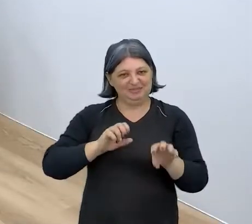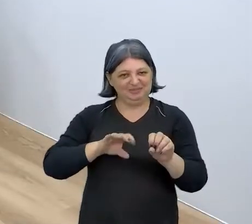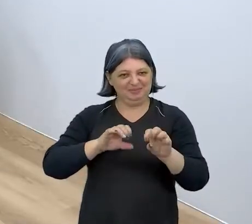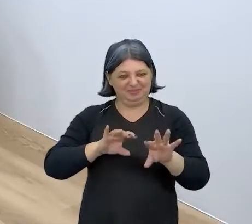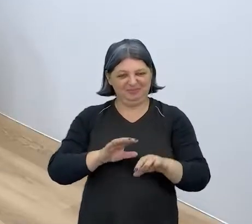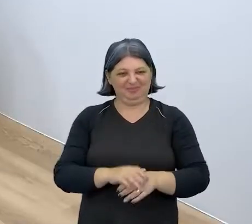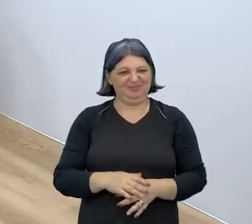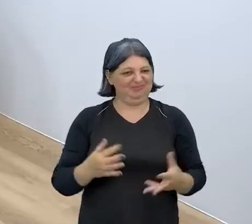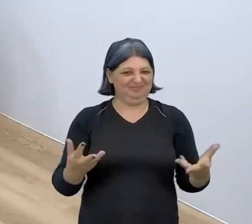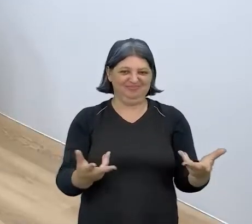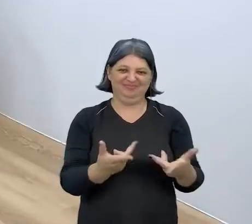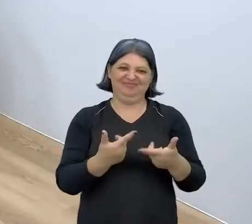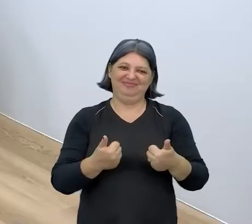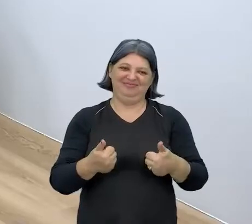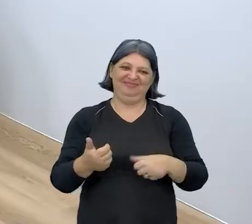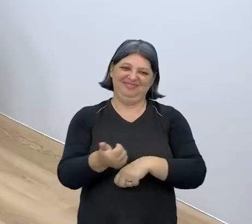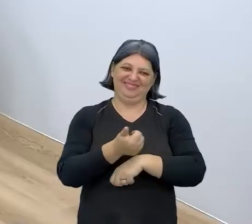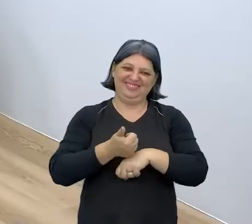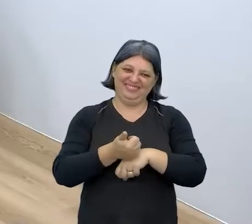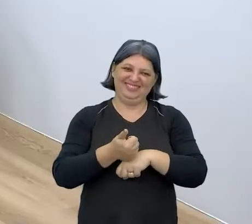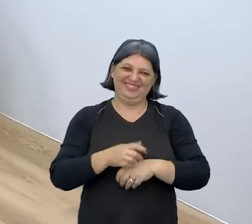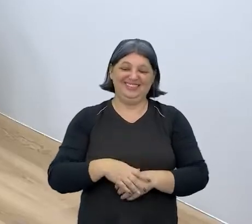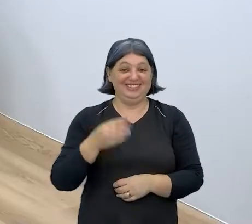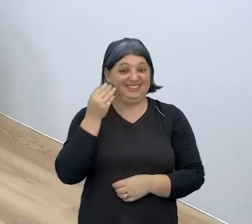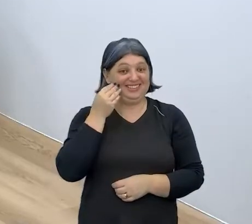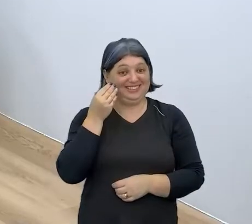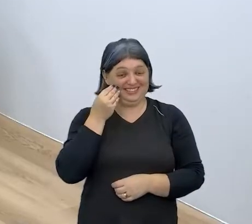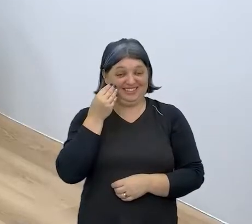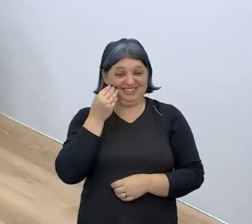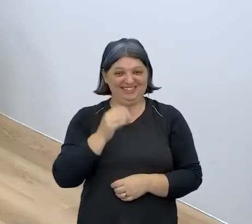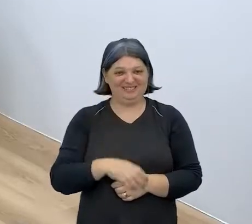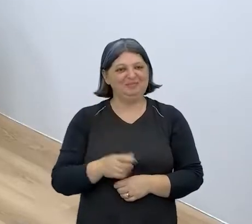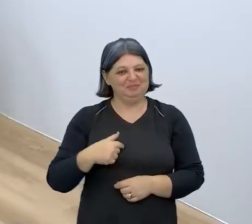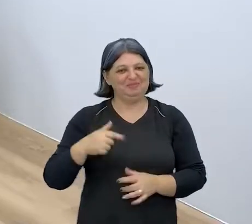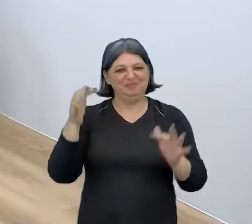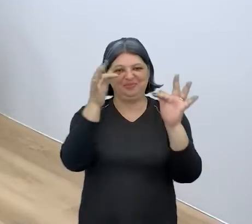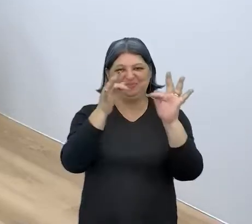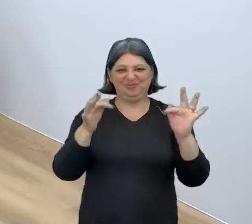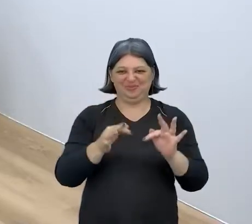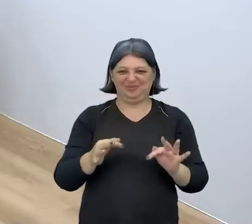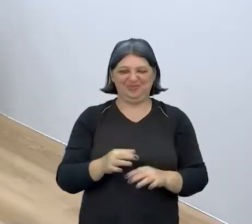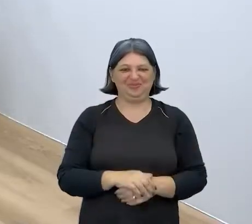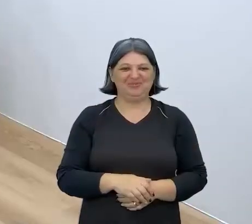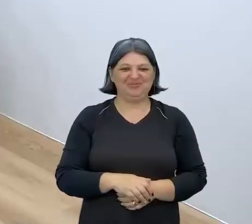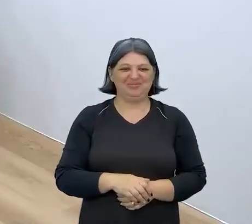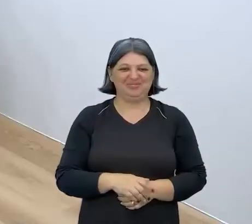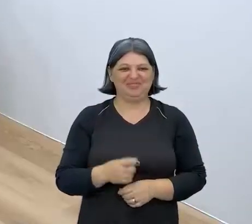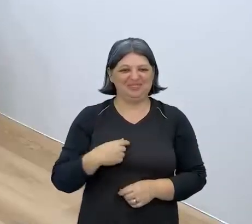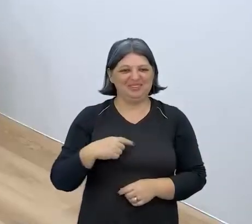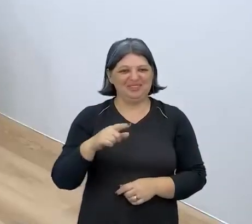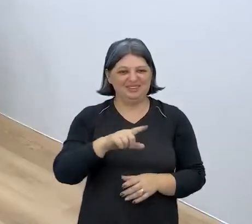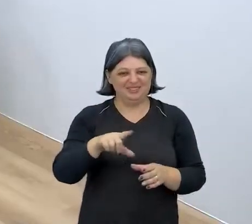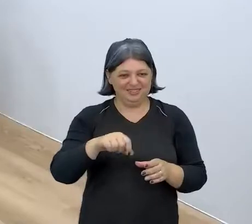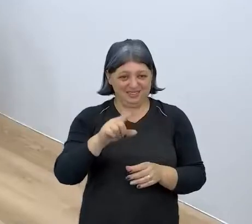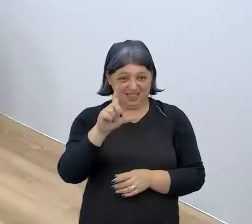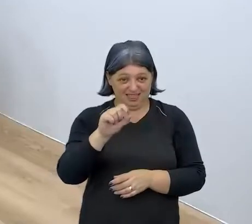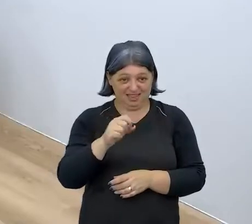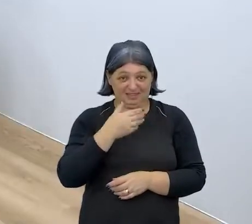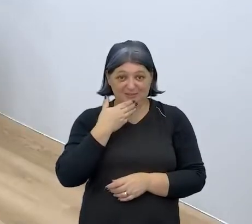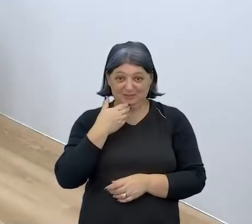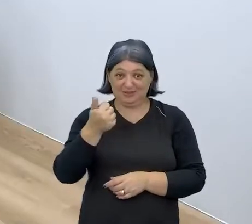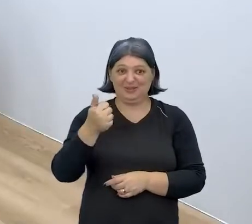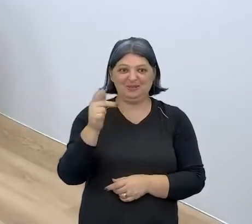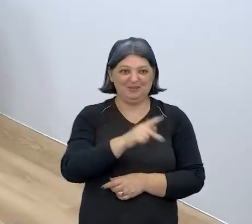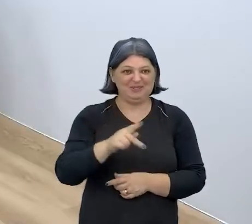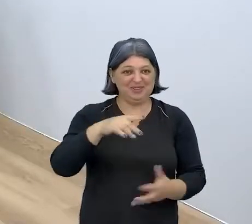baita educadora, né? A gente tenta, né? Mas estou muito feliz com a profissão. 2020, você foi eleita uma das 10 melhores professoras do